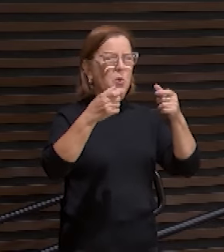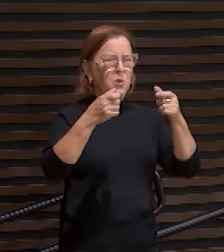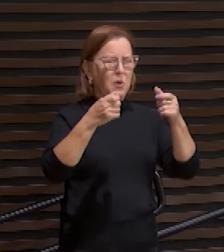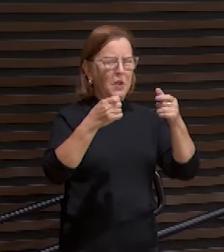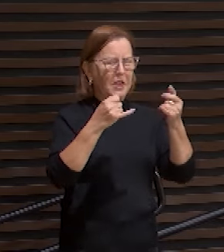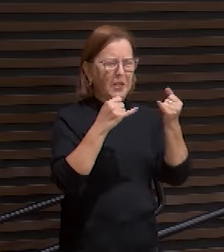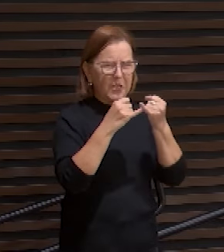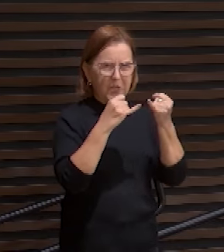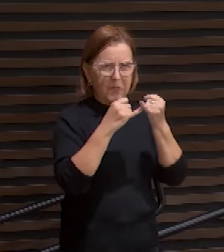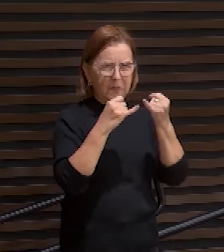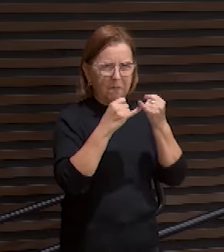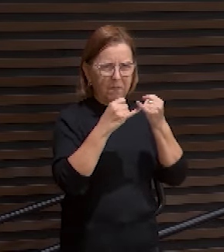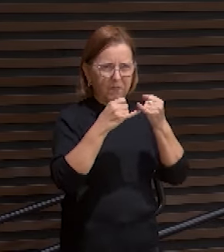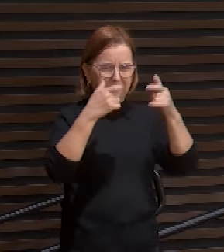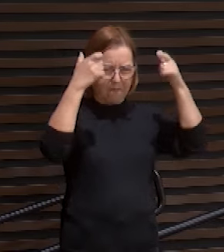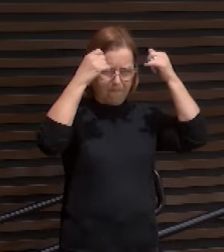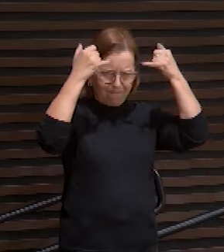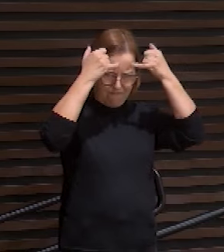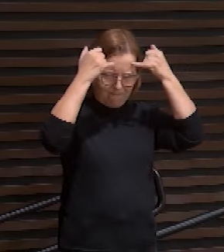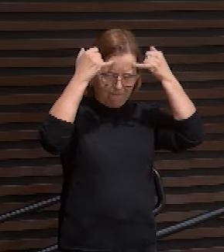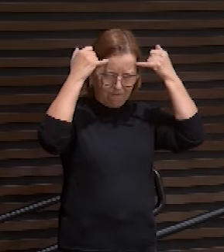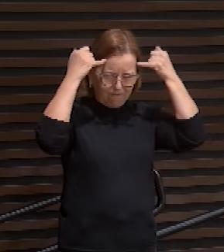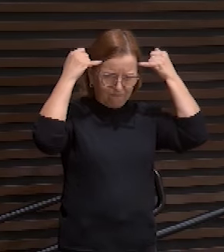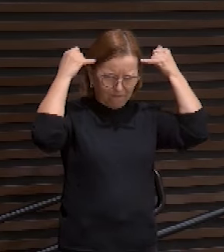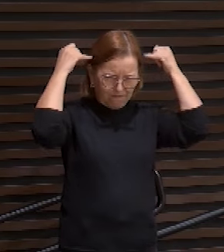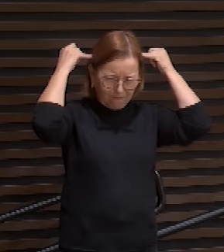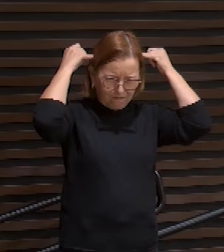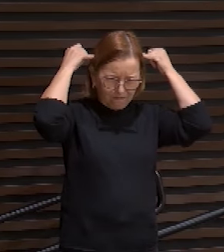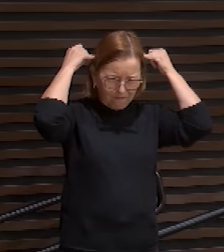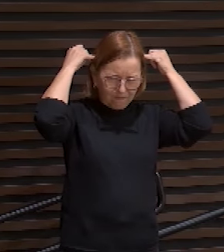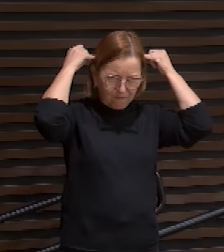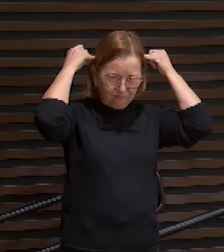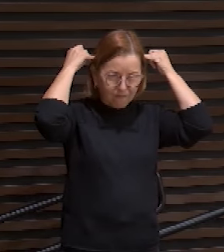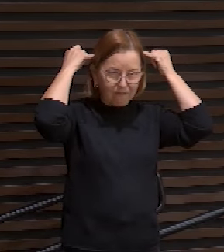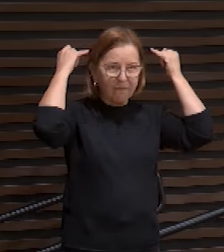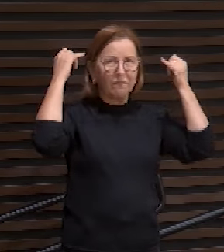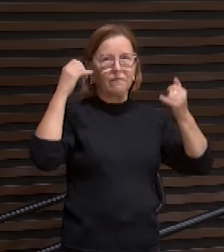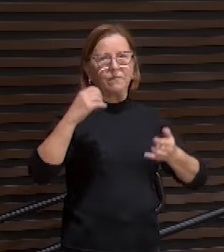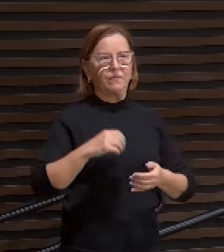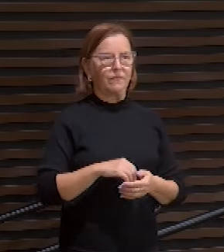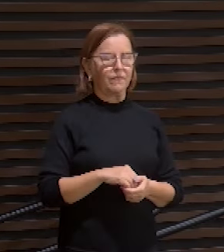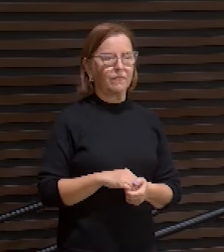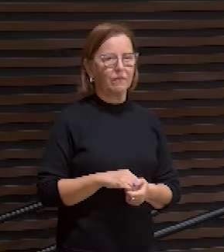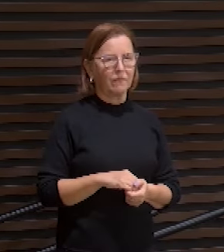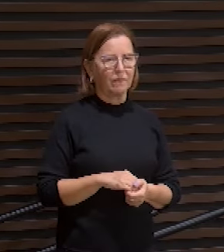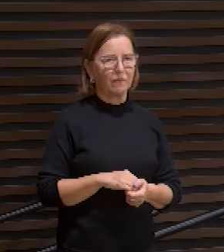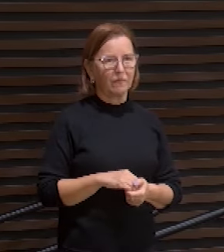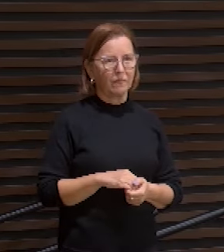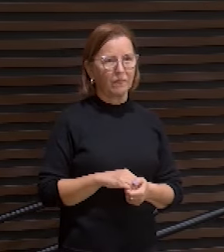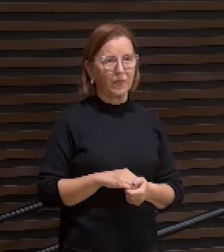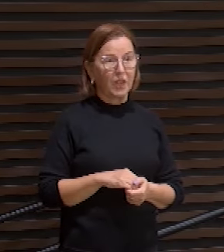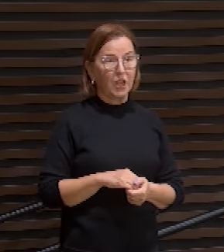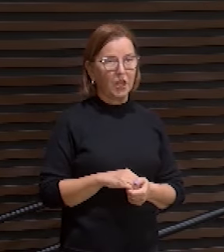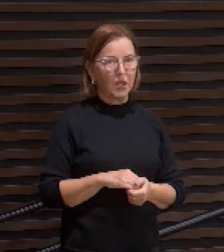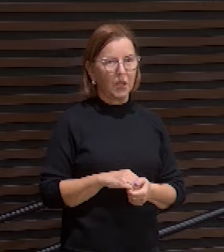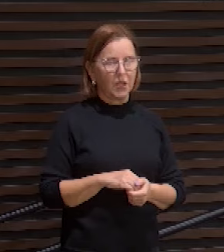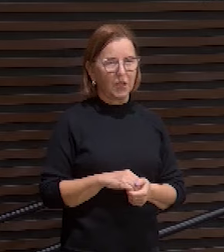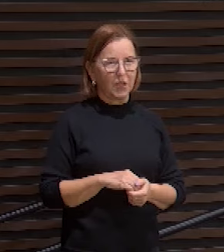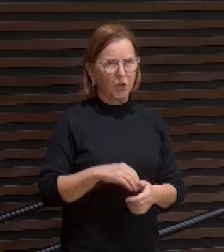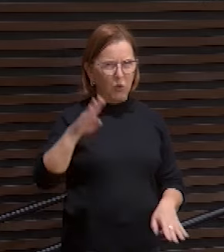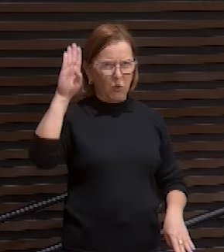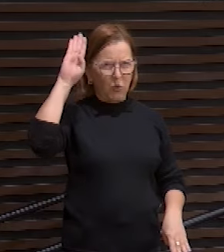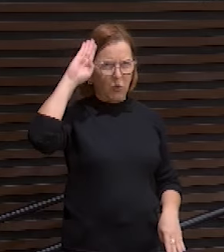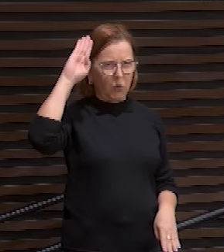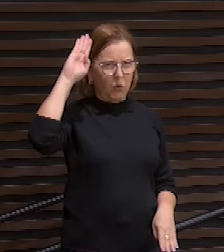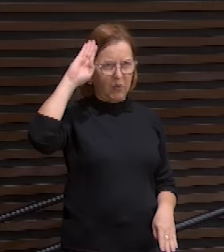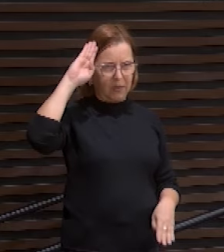que perfurou-lhe o arco da sua cabeça. Lá, os soldados, nós lemos também,